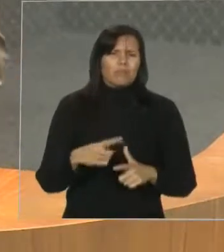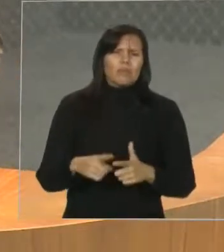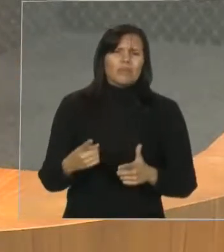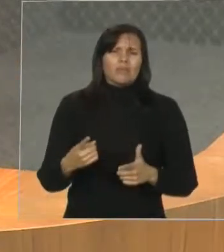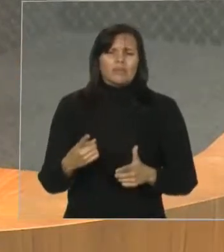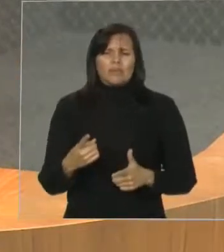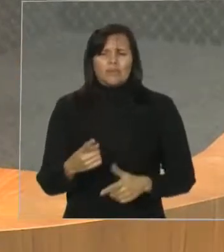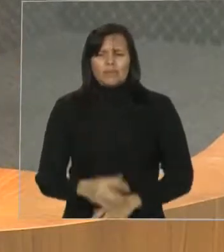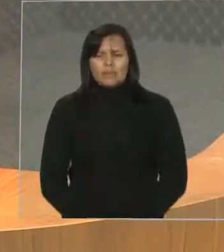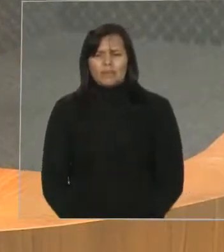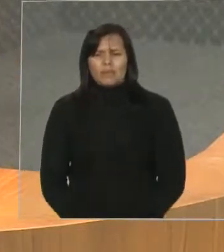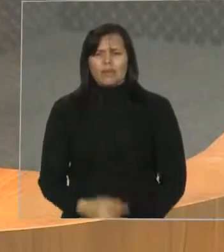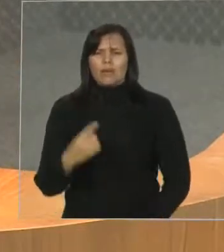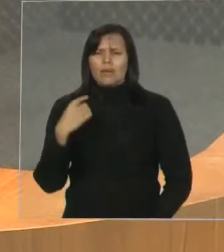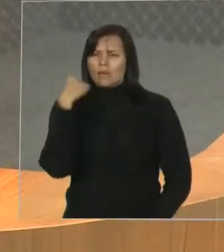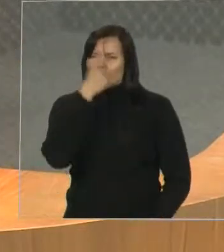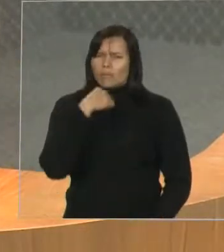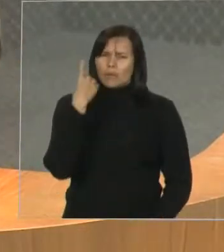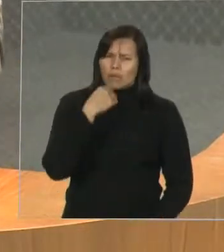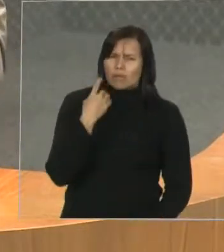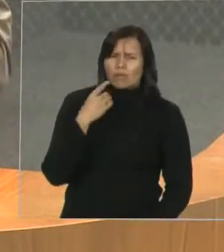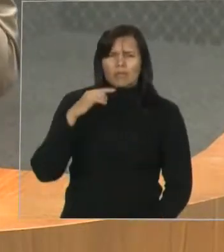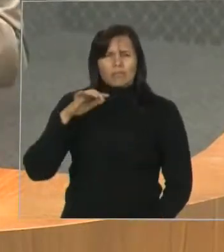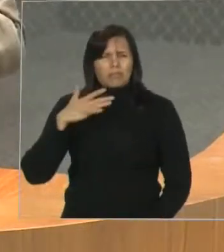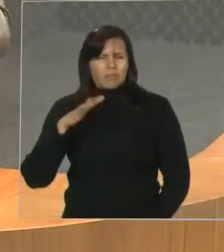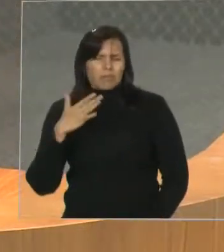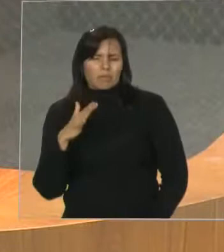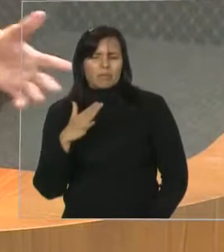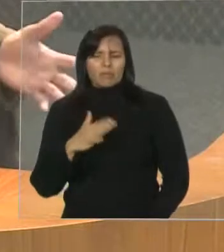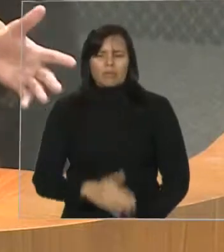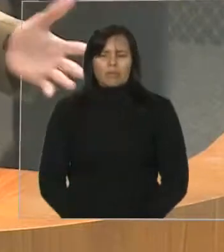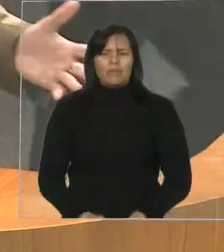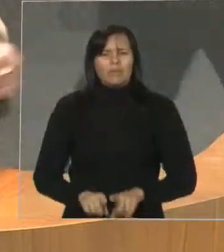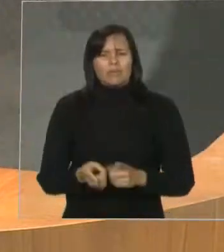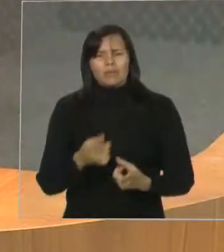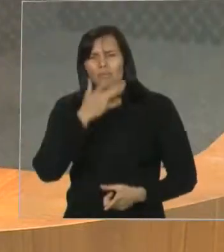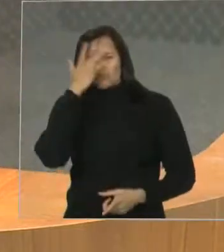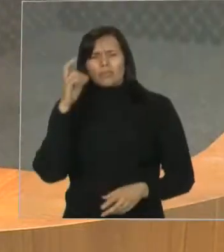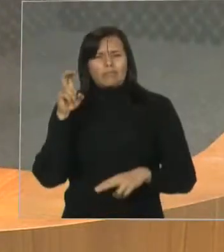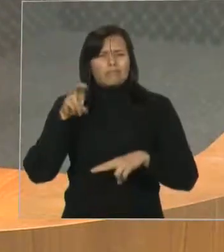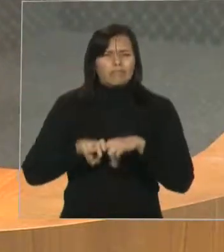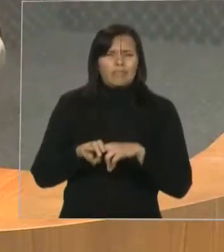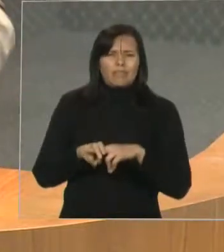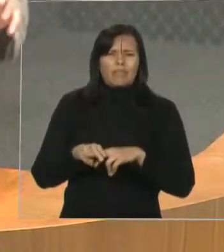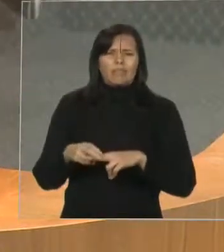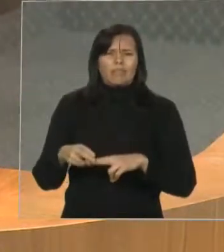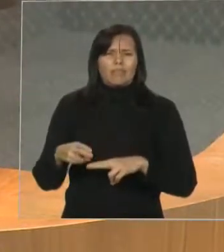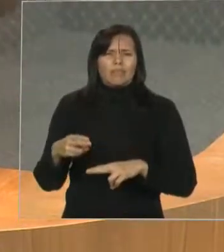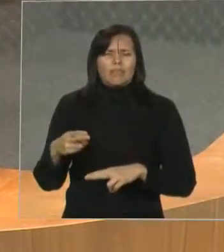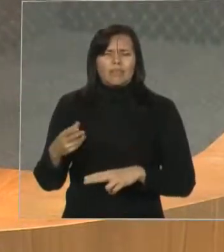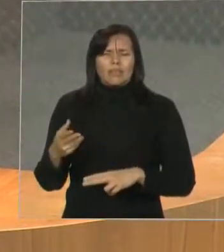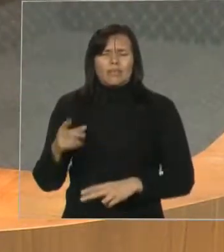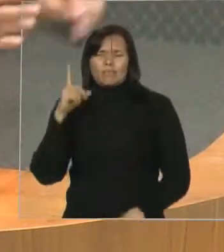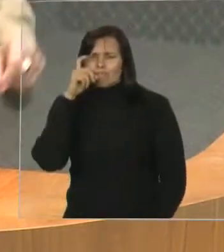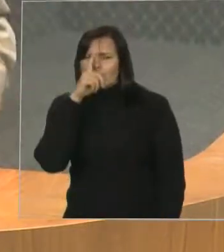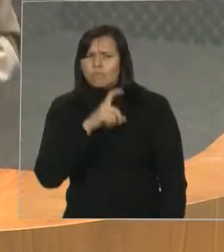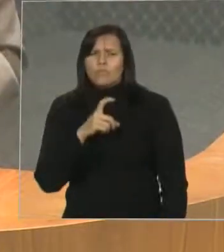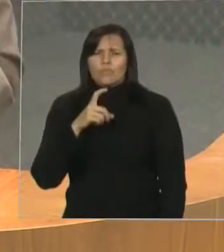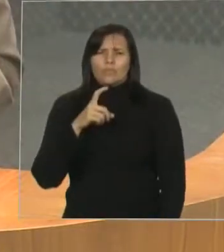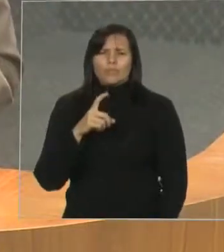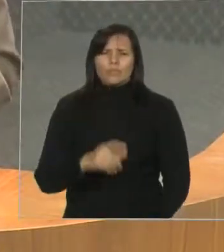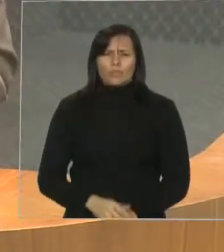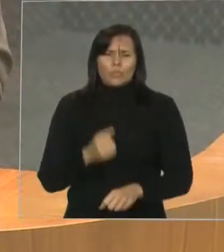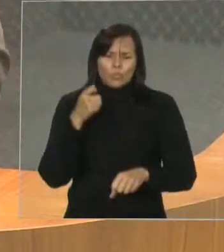hora, um pouquinho mais de travessia. Então, é o desconforto que o passageiro ali enfrenta. Precisamos, não só da internet